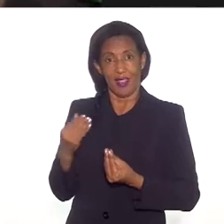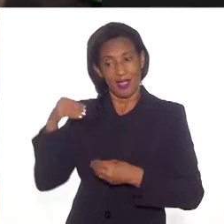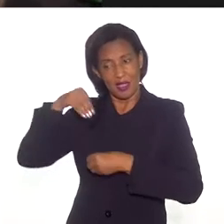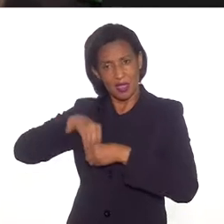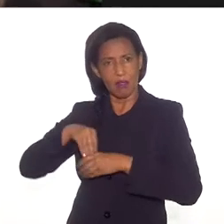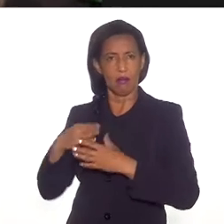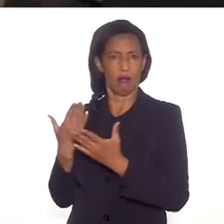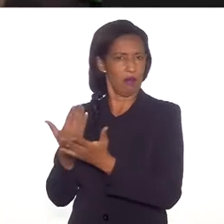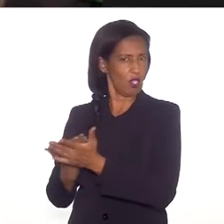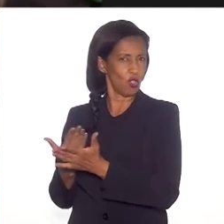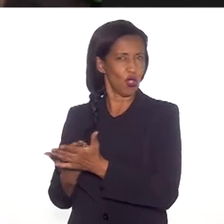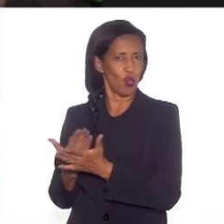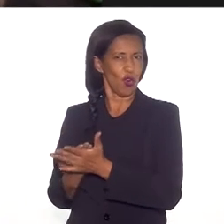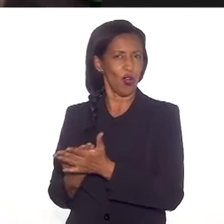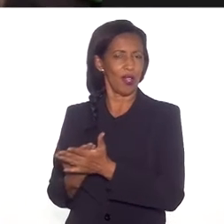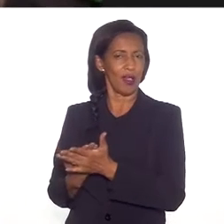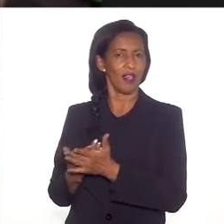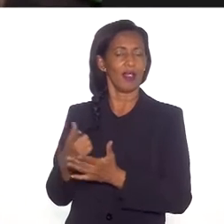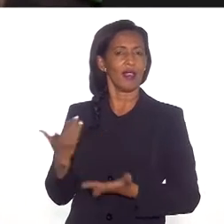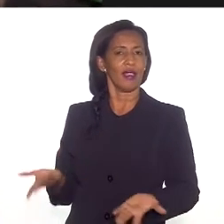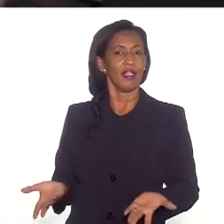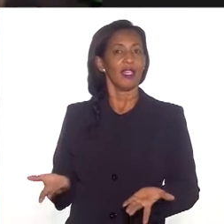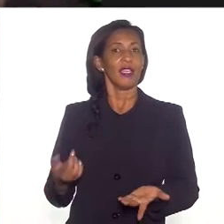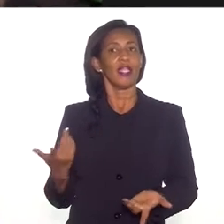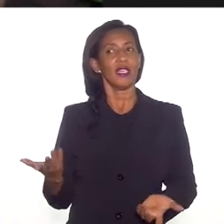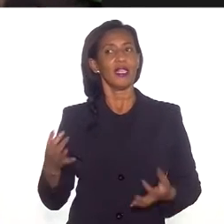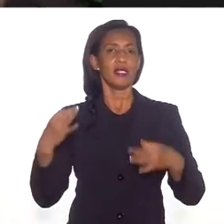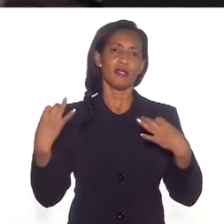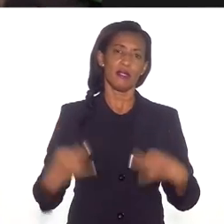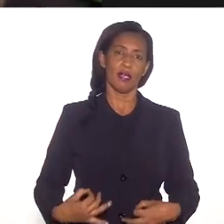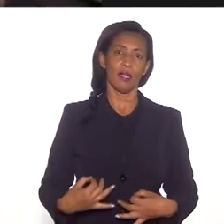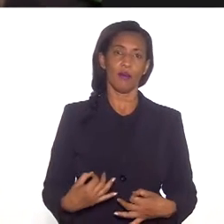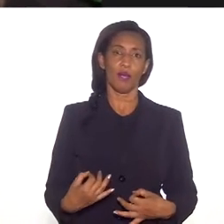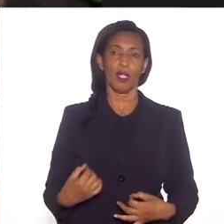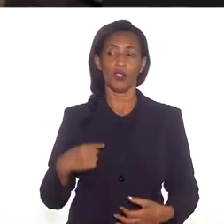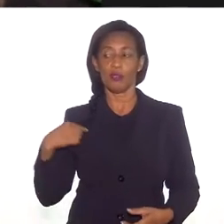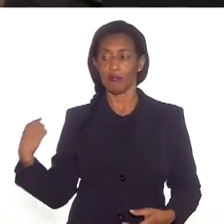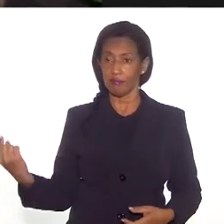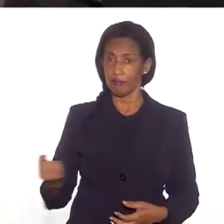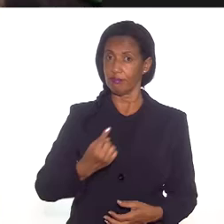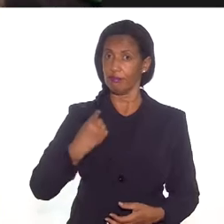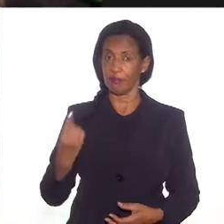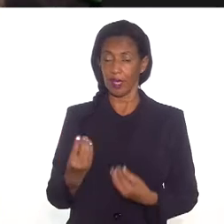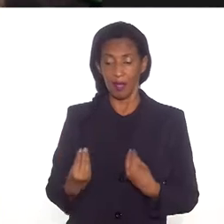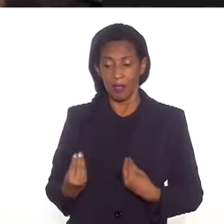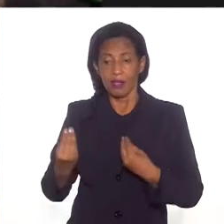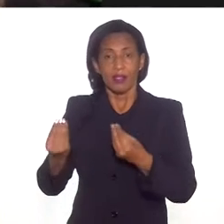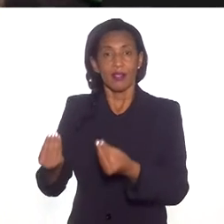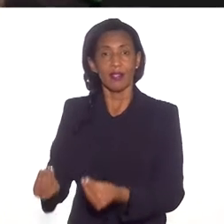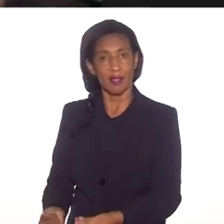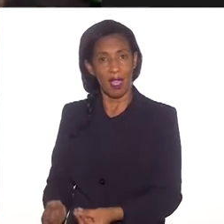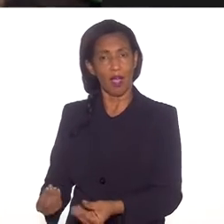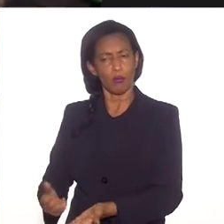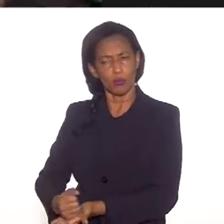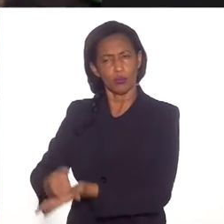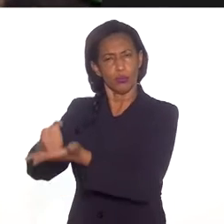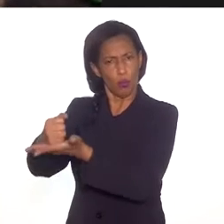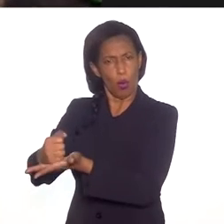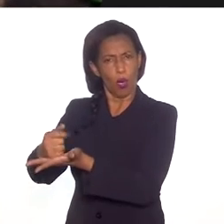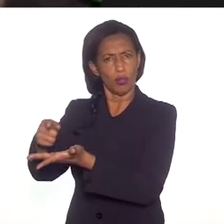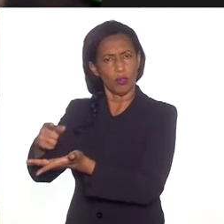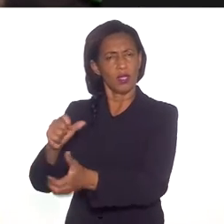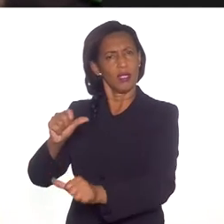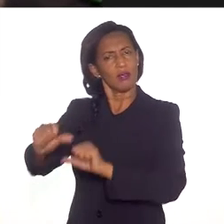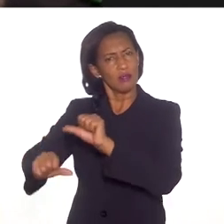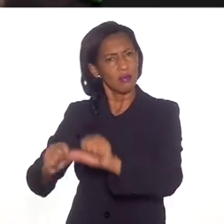através da escola, são confiados a nós e, certamente, cabe a nós darmos a eles suporte para